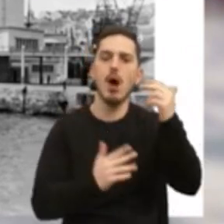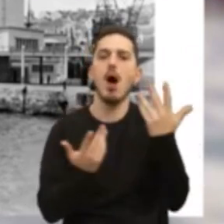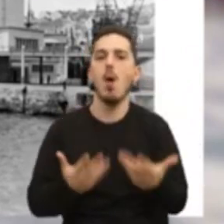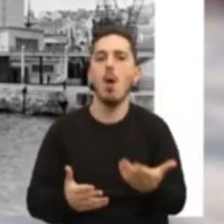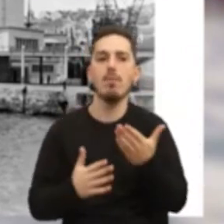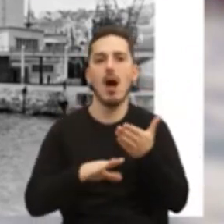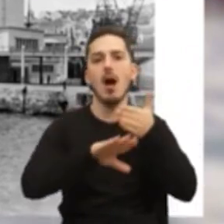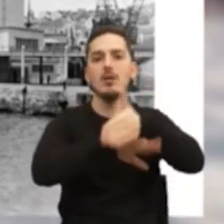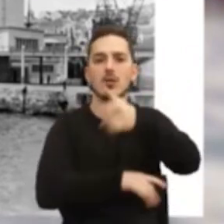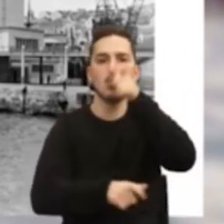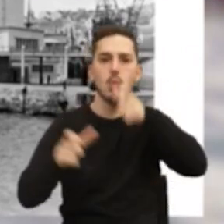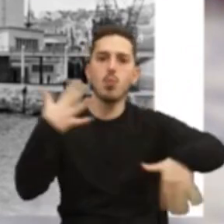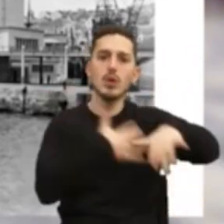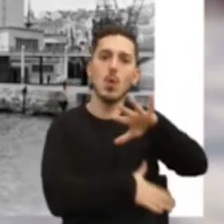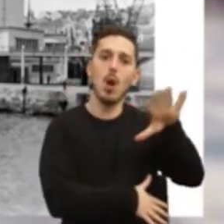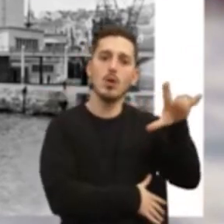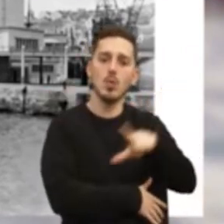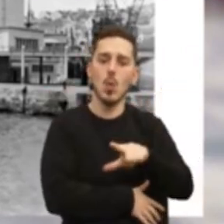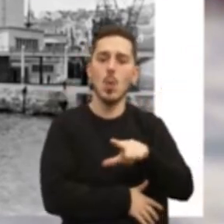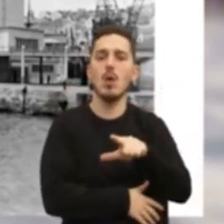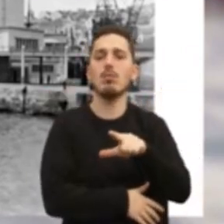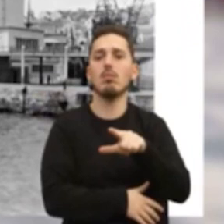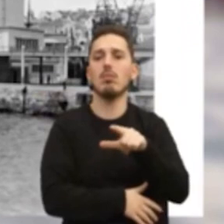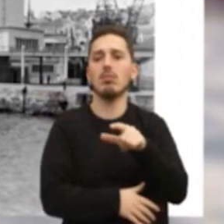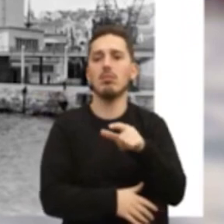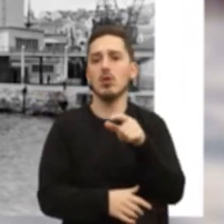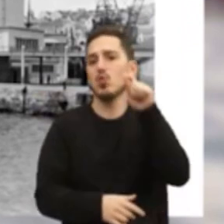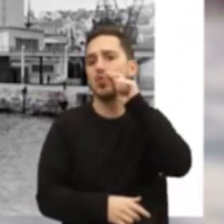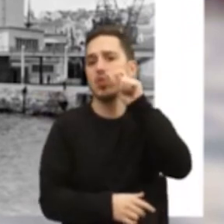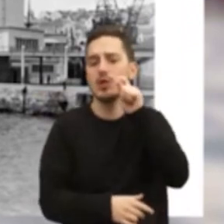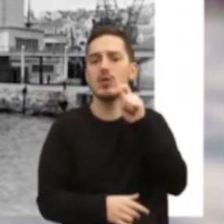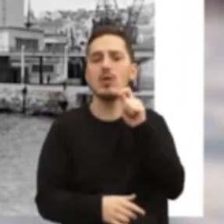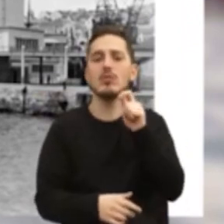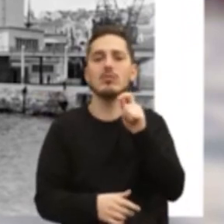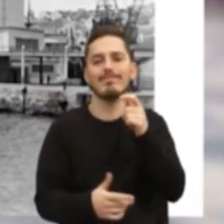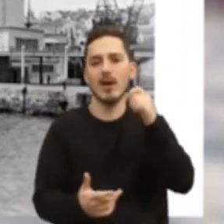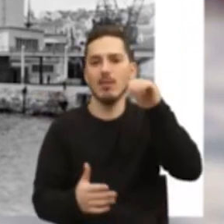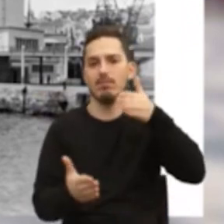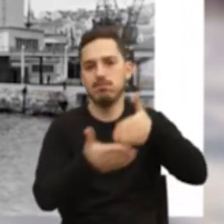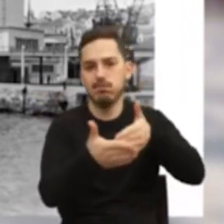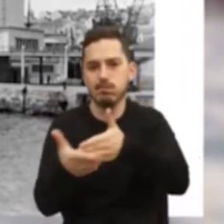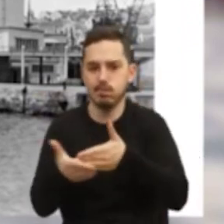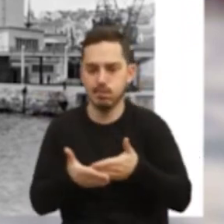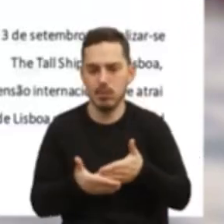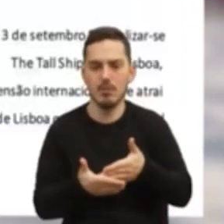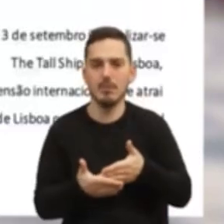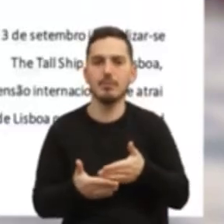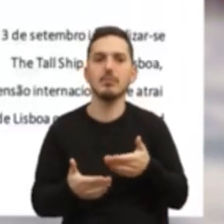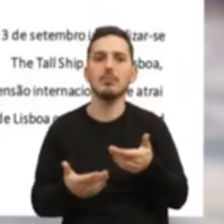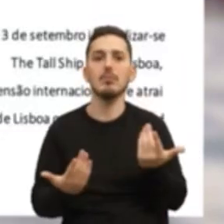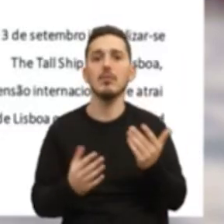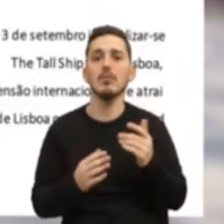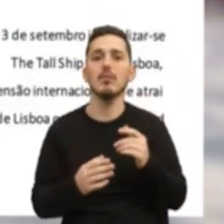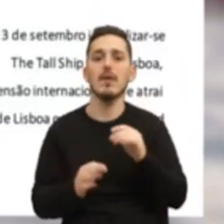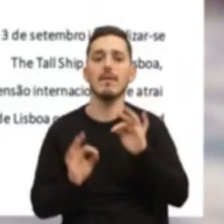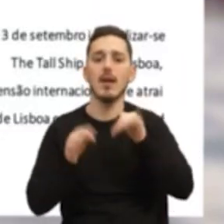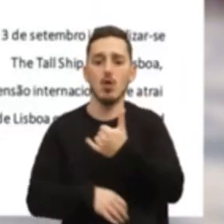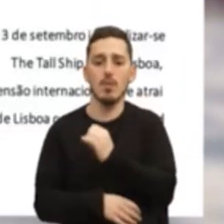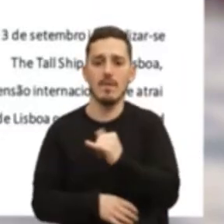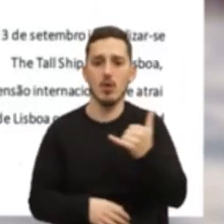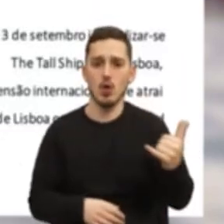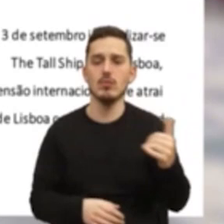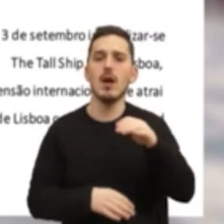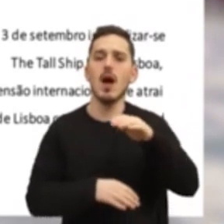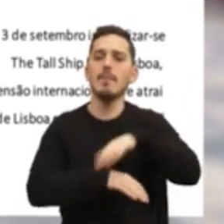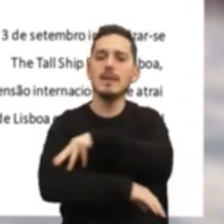atualmente o acesso da população de Lisboa e aos turistas bastante dificultado. No final de 2022,